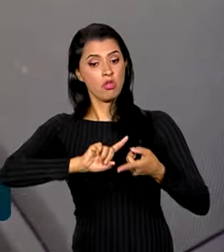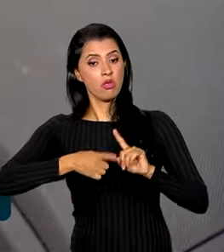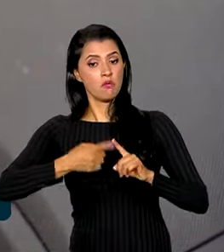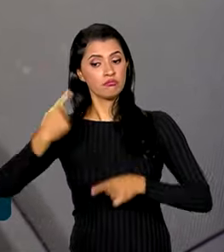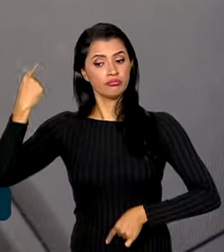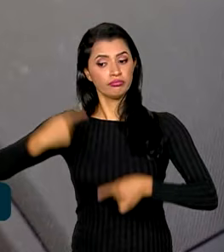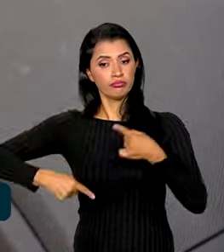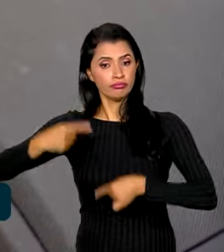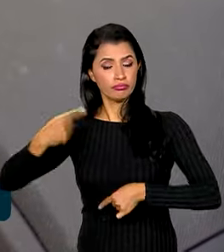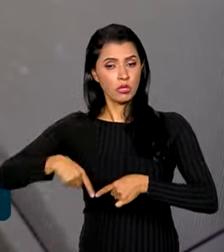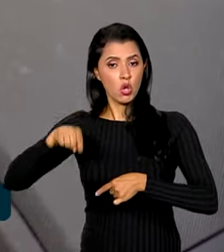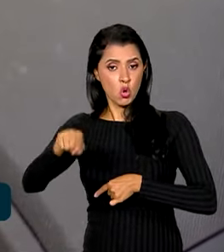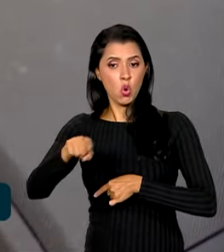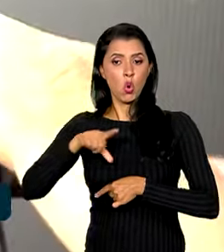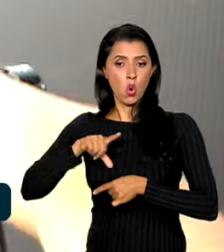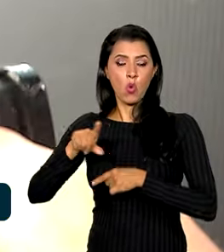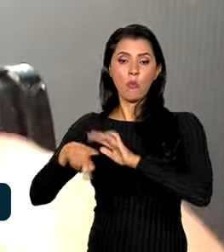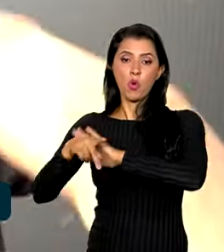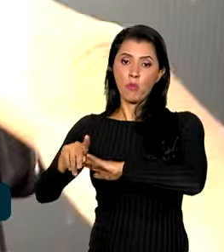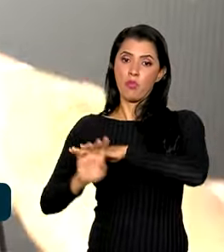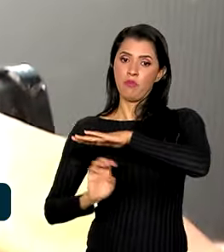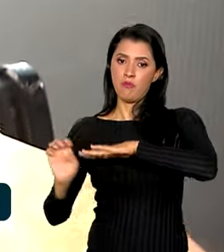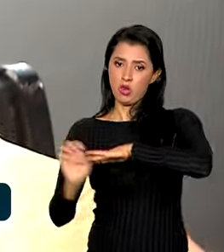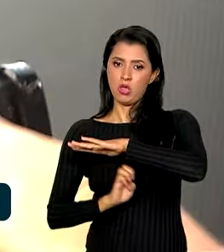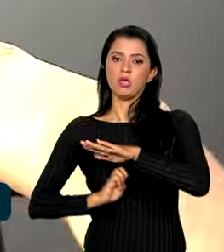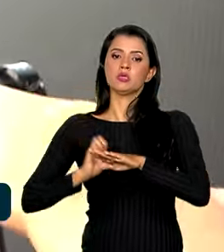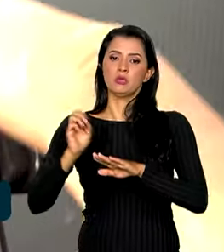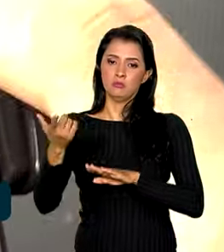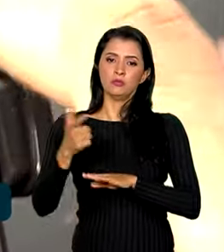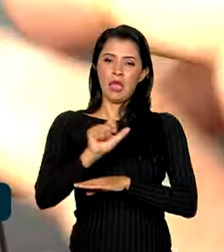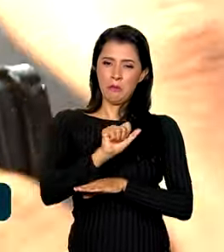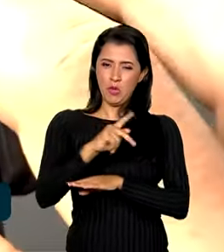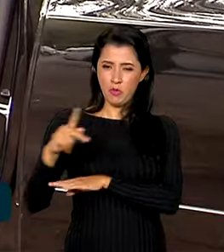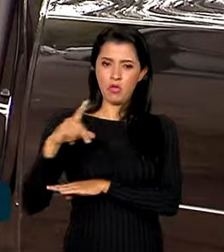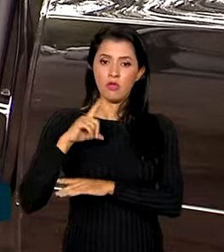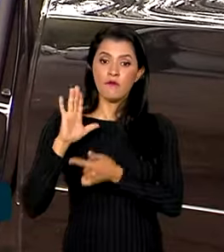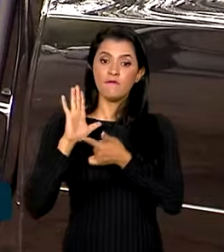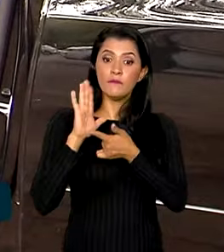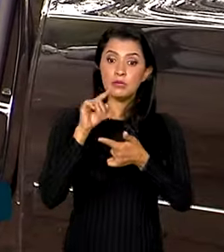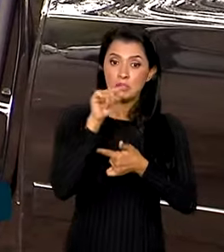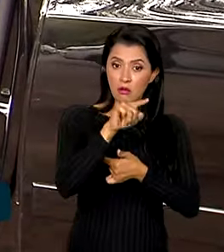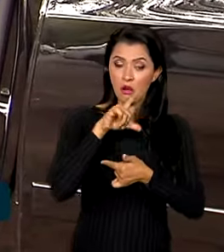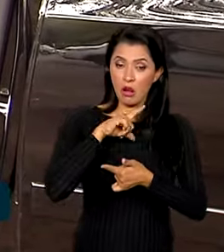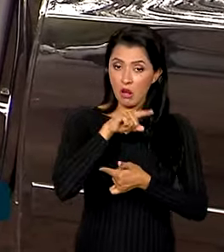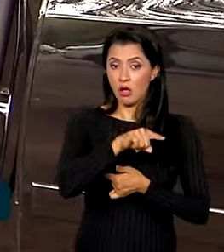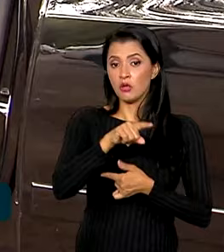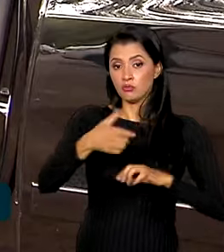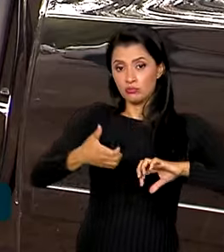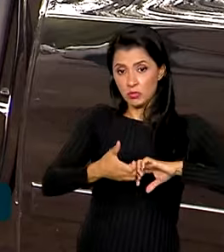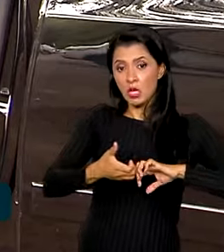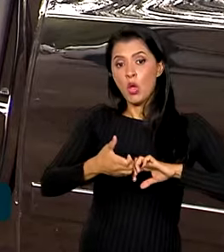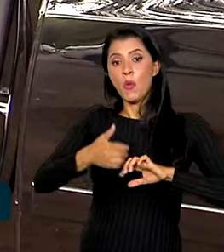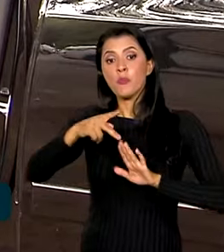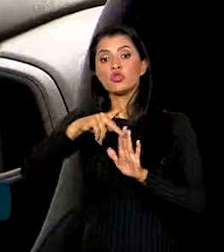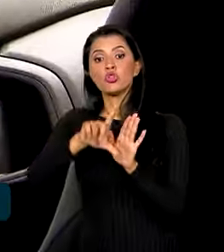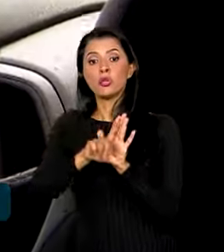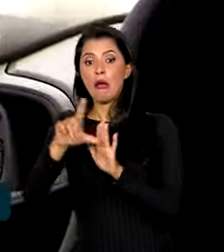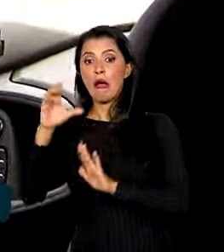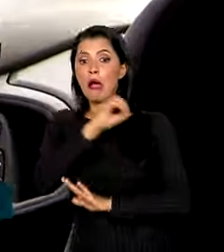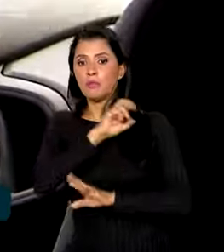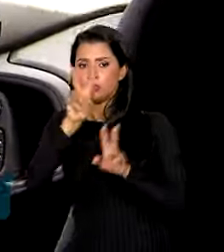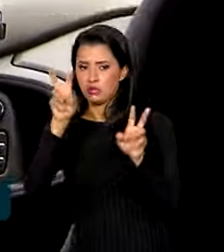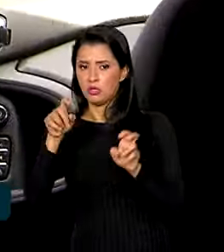representantes das plataformas e deve apresentar ao Congresso Nacional um projeto de lei sobre o tema em breve.